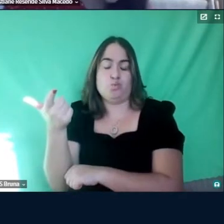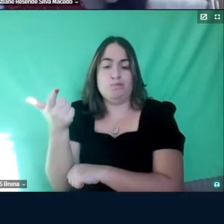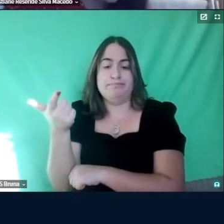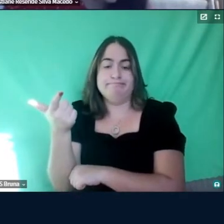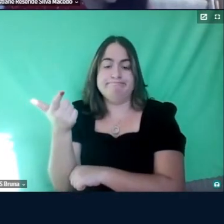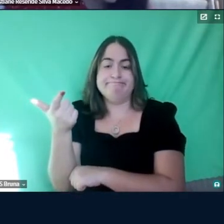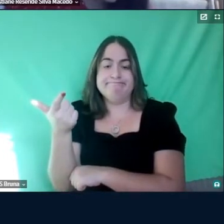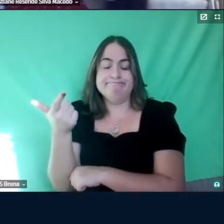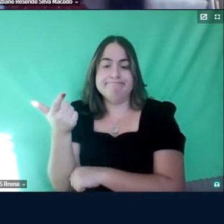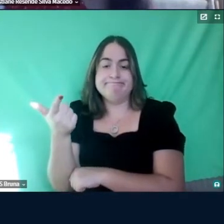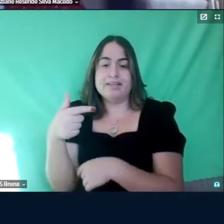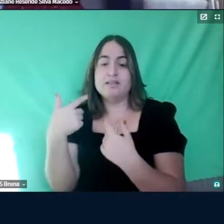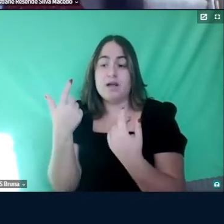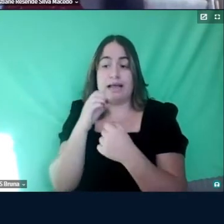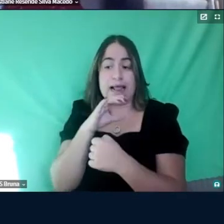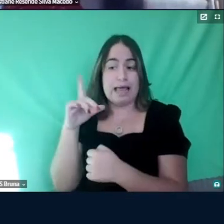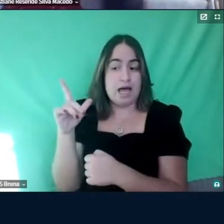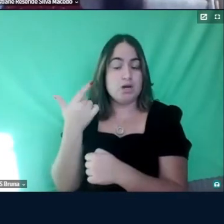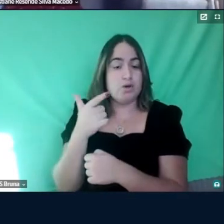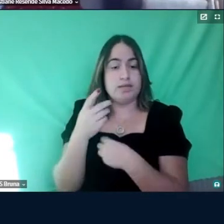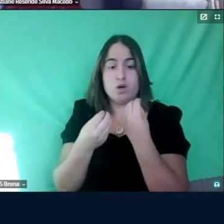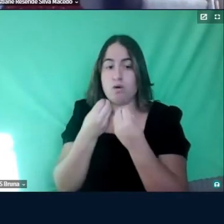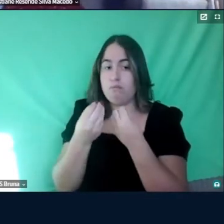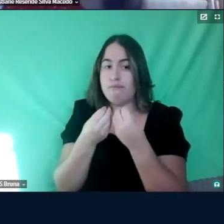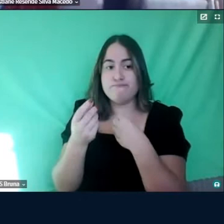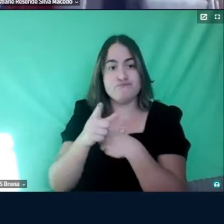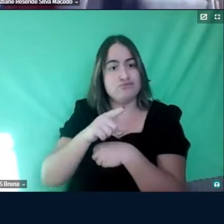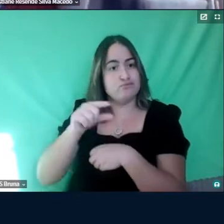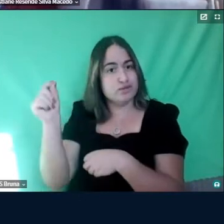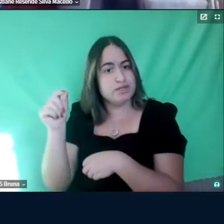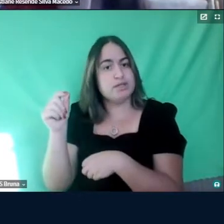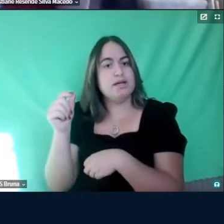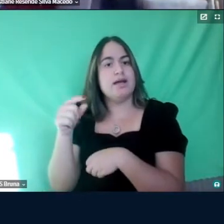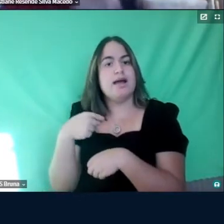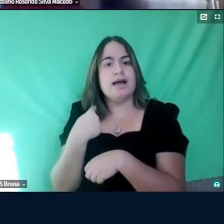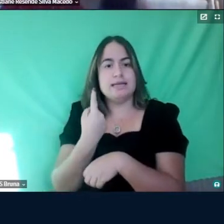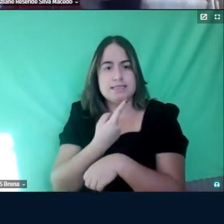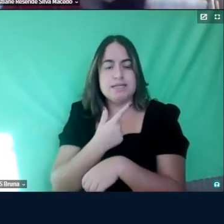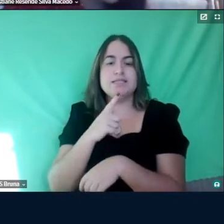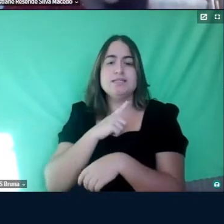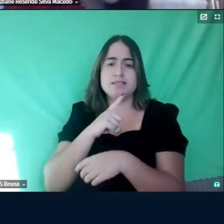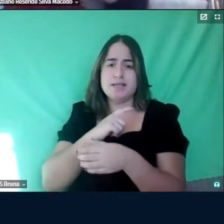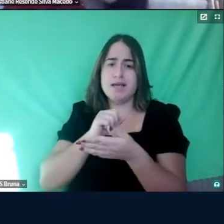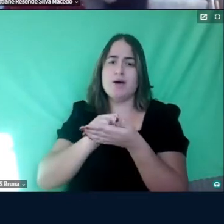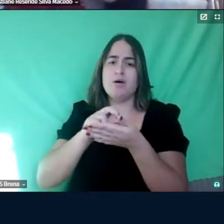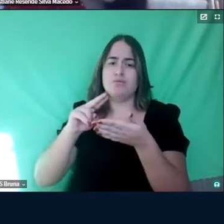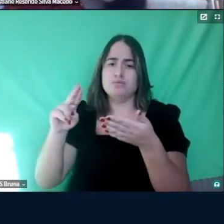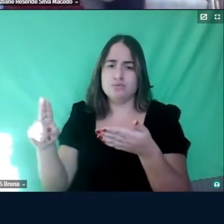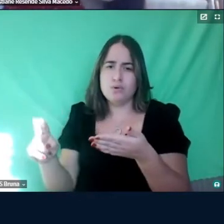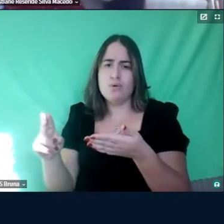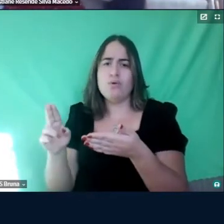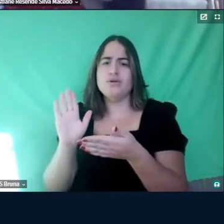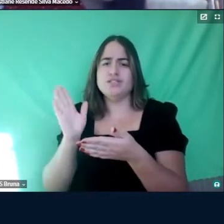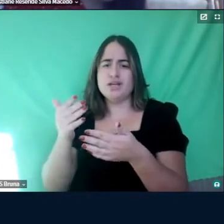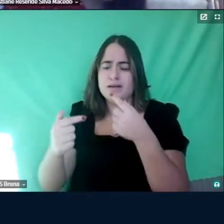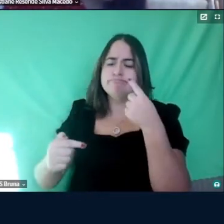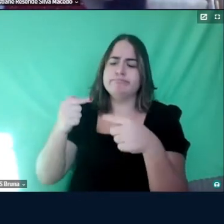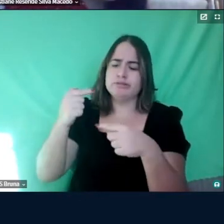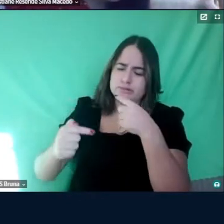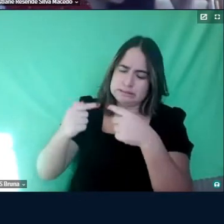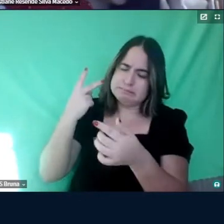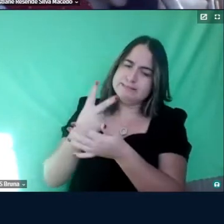e aí, é lógico, não tem como escapar, né, a gente tem esses autores seminais, que vão fazer essa discussão mesmo,